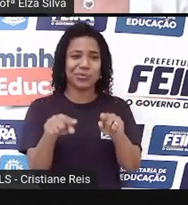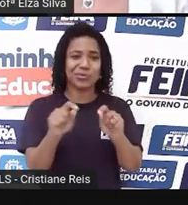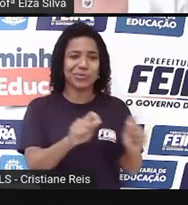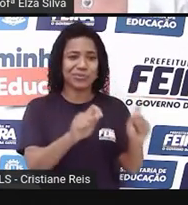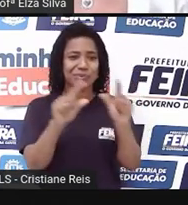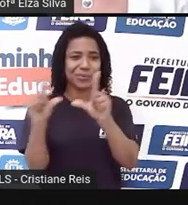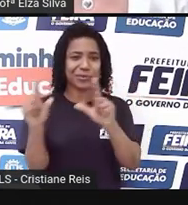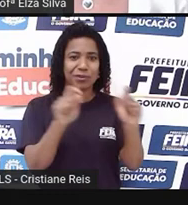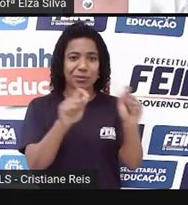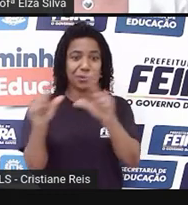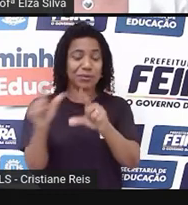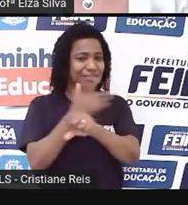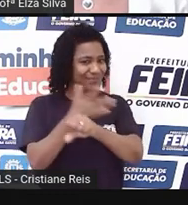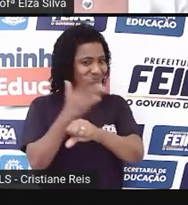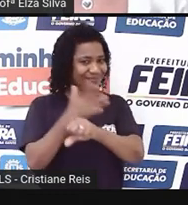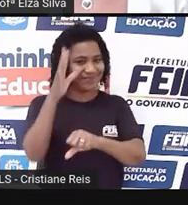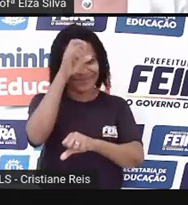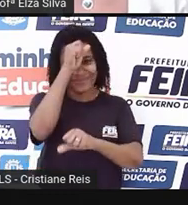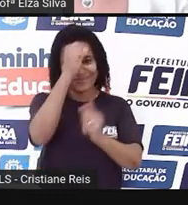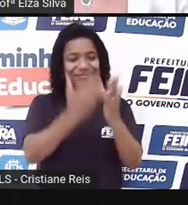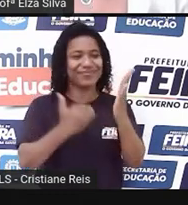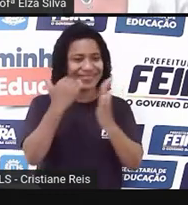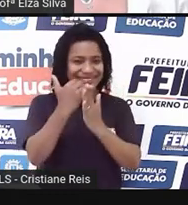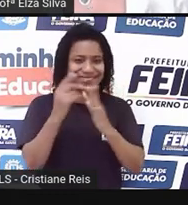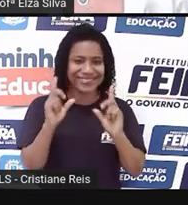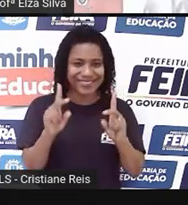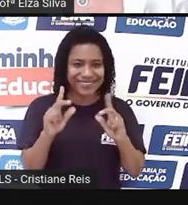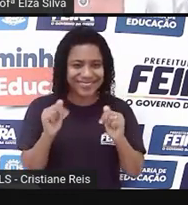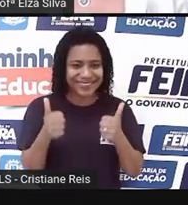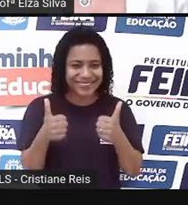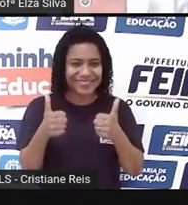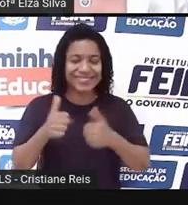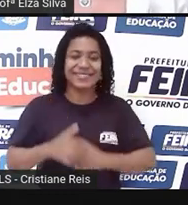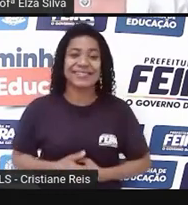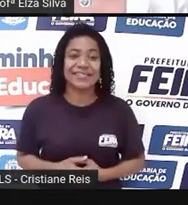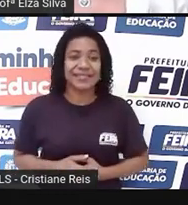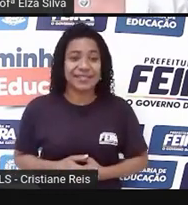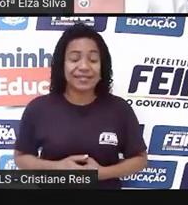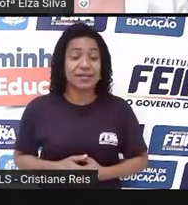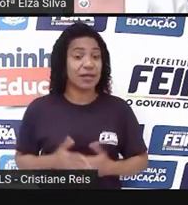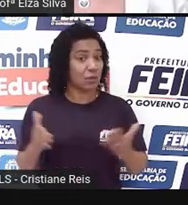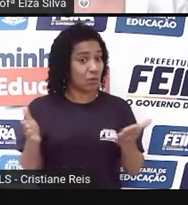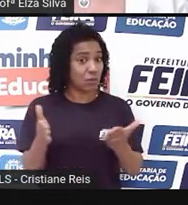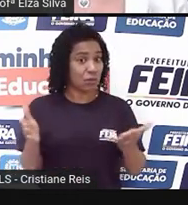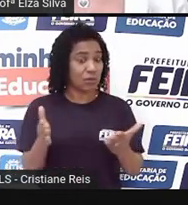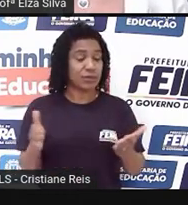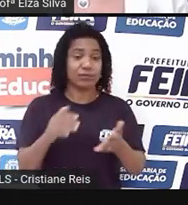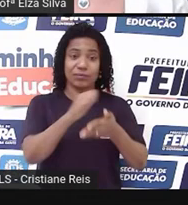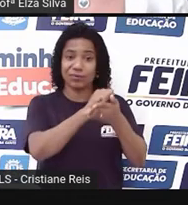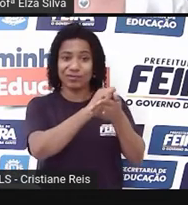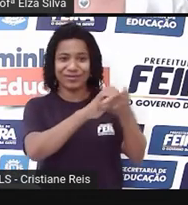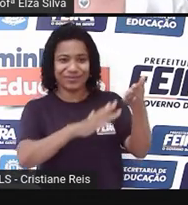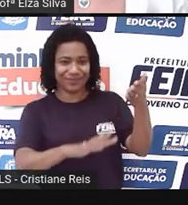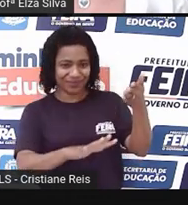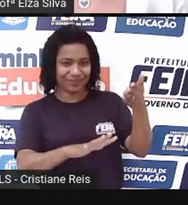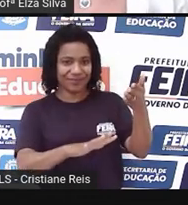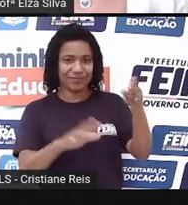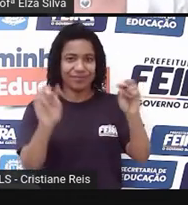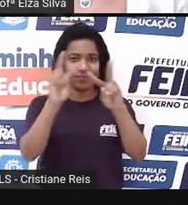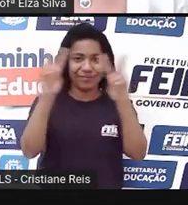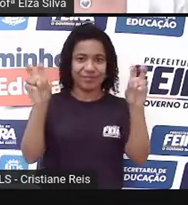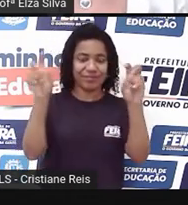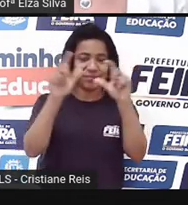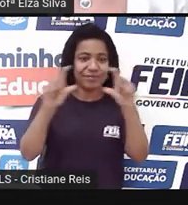desenvolver a sua aprendizagem, ok? Bom, nós temos aqui uma atividade cujo título é Information mentioned